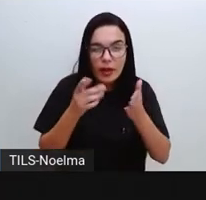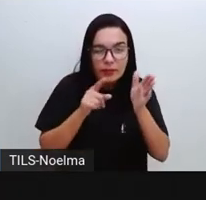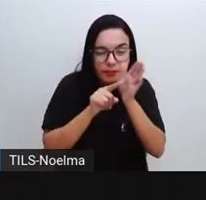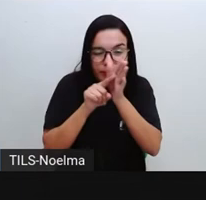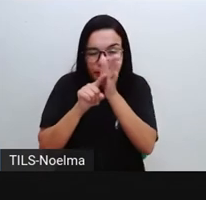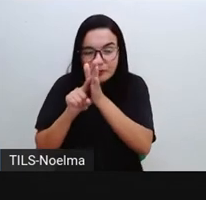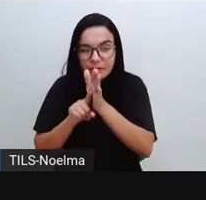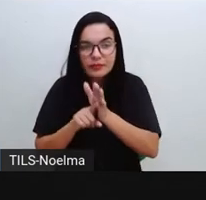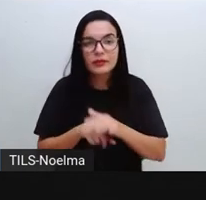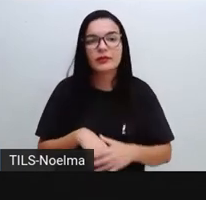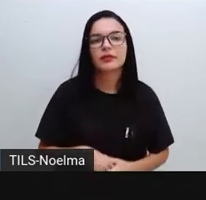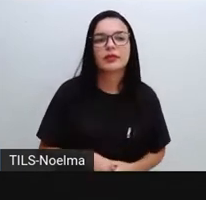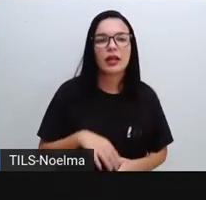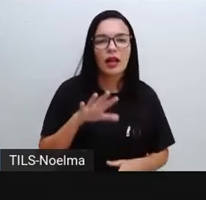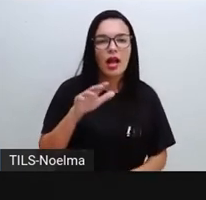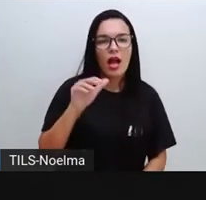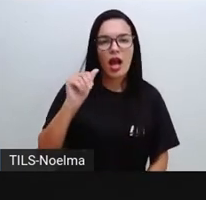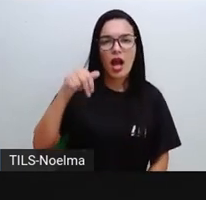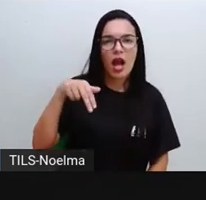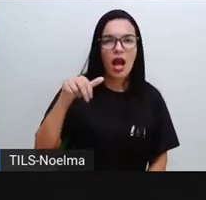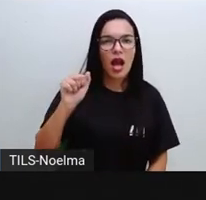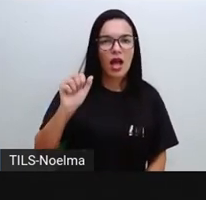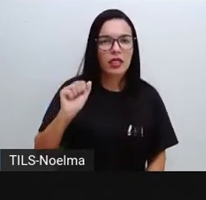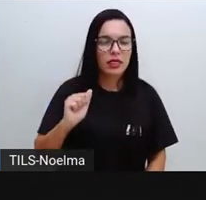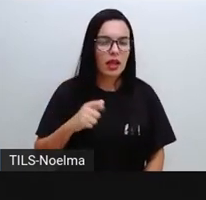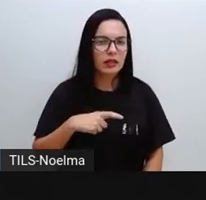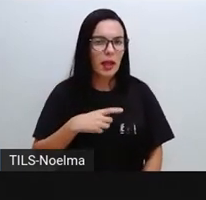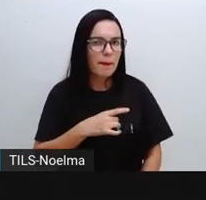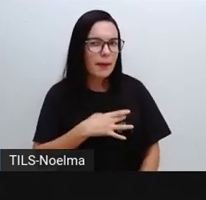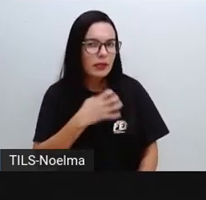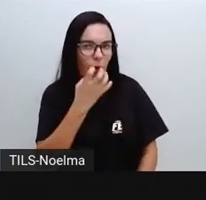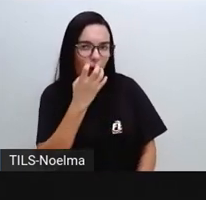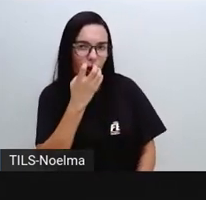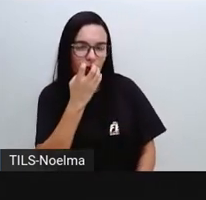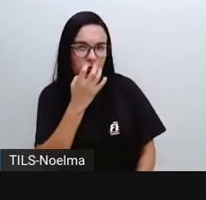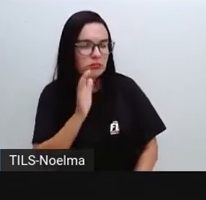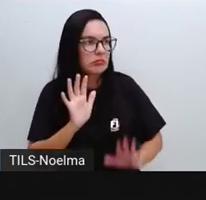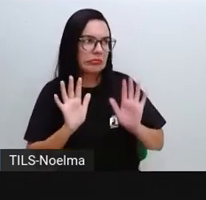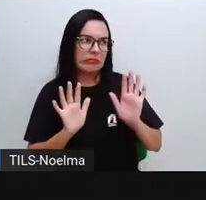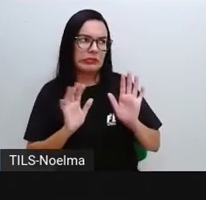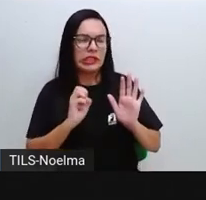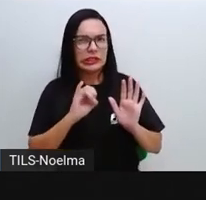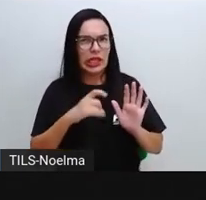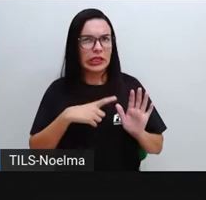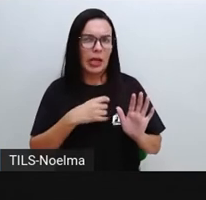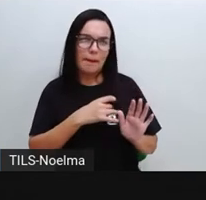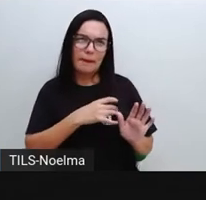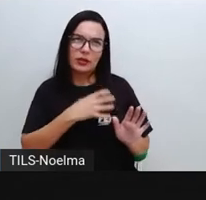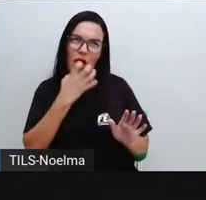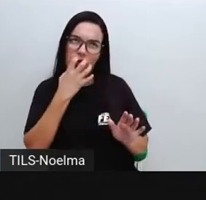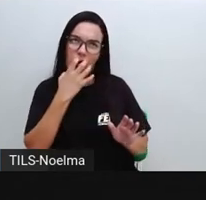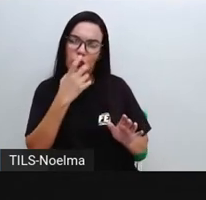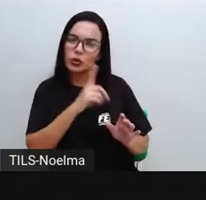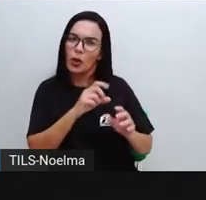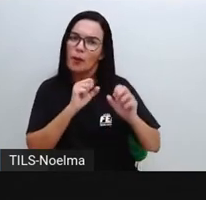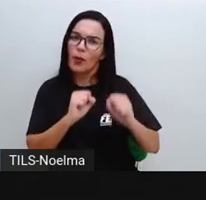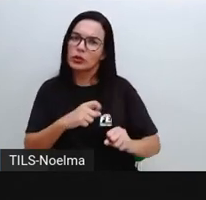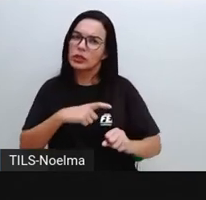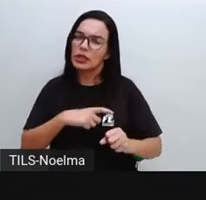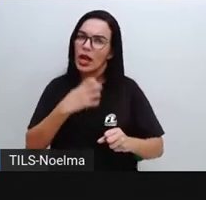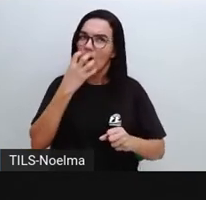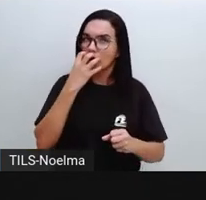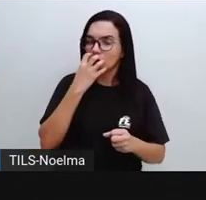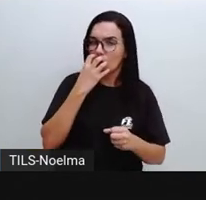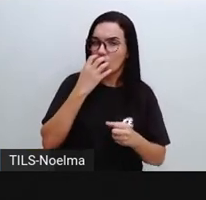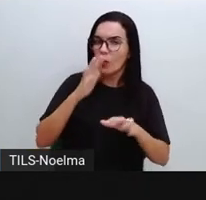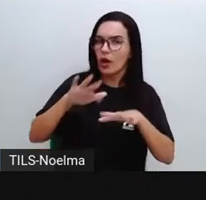As pistas, ó, Ana tem medo de cachorro. Então, se Ana tem medo de cachorro, ela não pode ter cachorro, ela